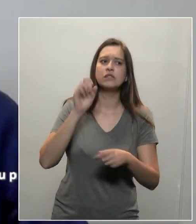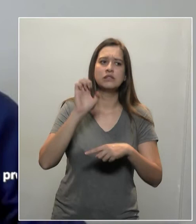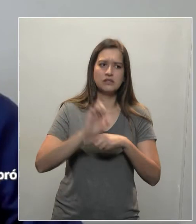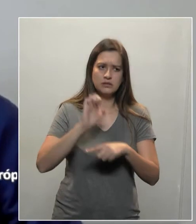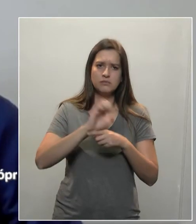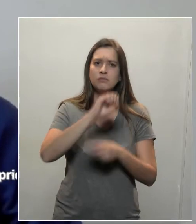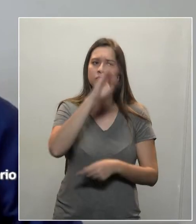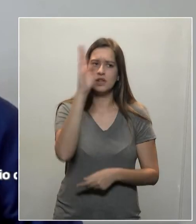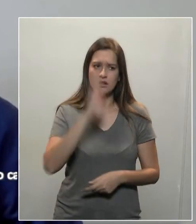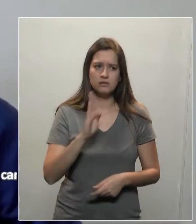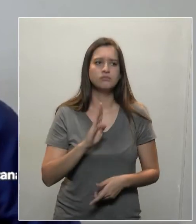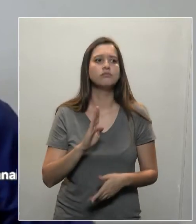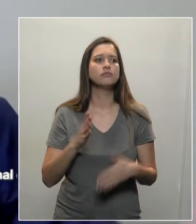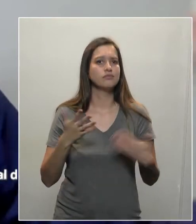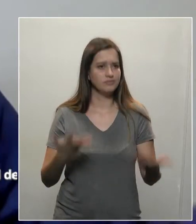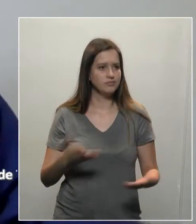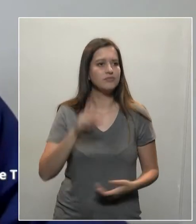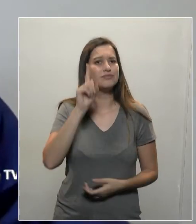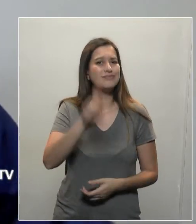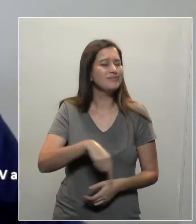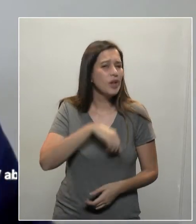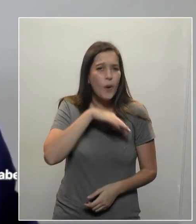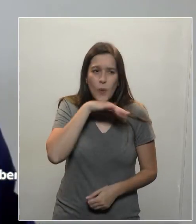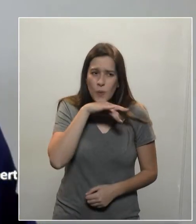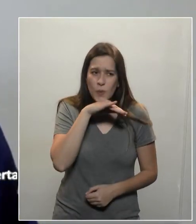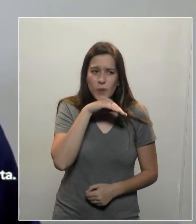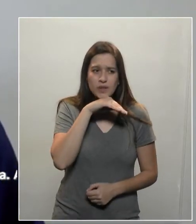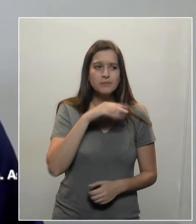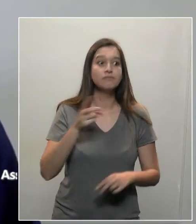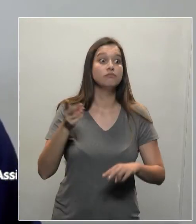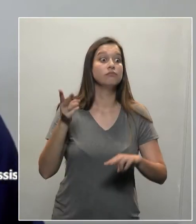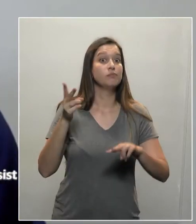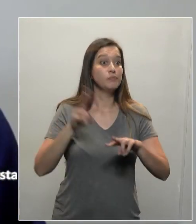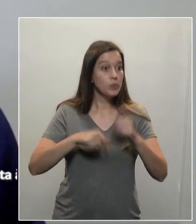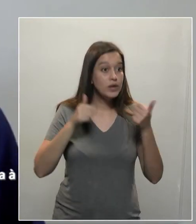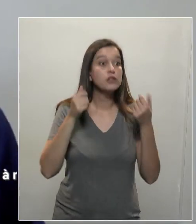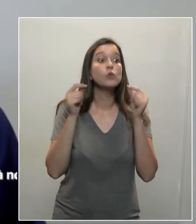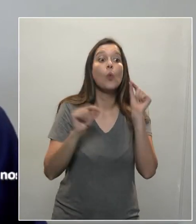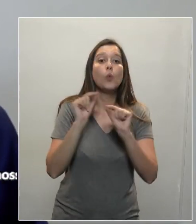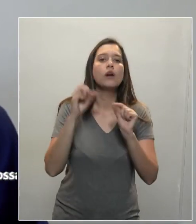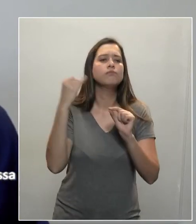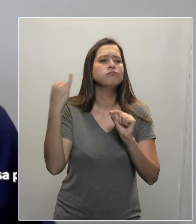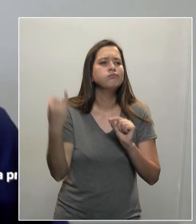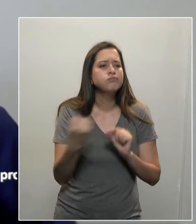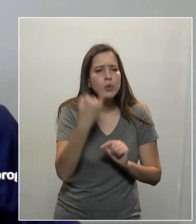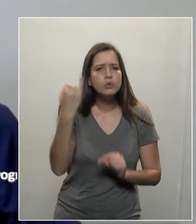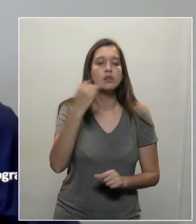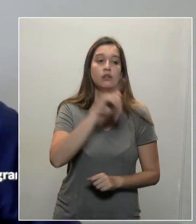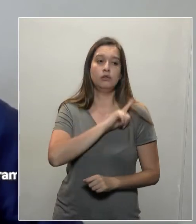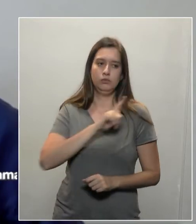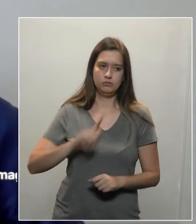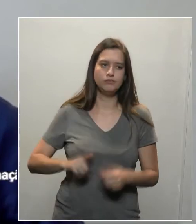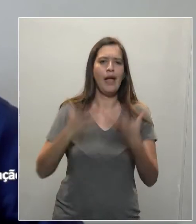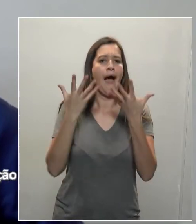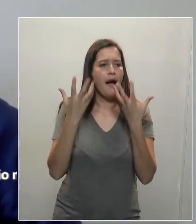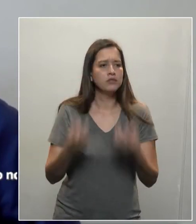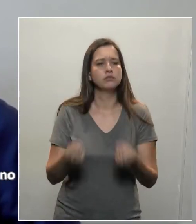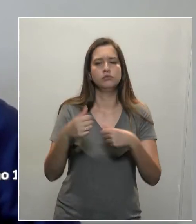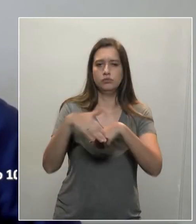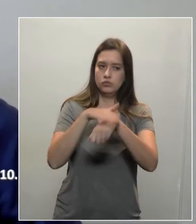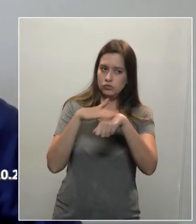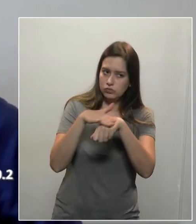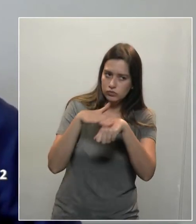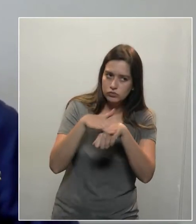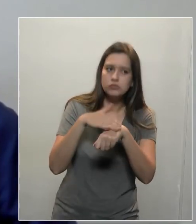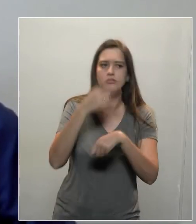isso faz mal. Portanto, é importante que o governador receba os trabalhadores do serviço